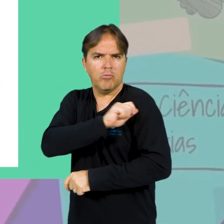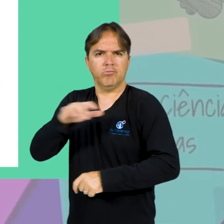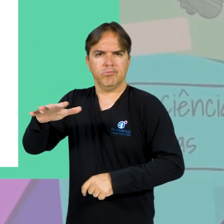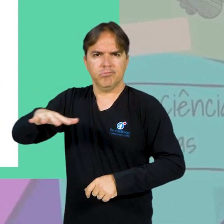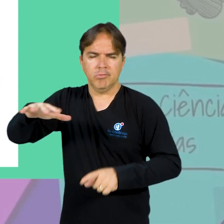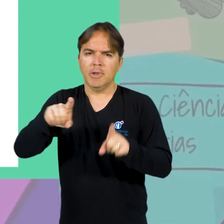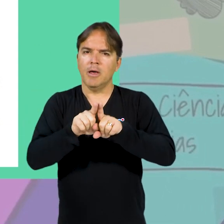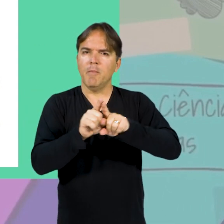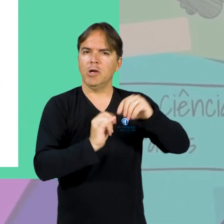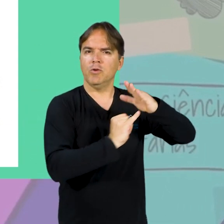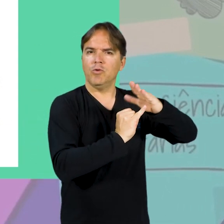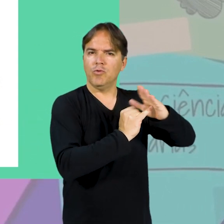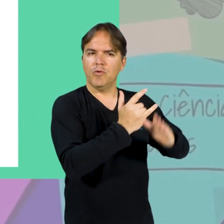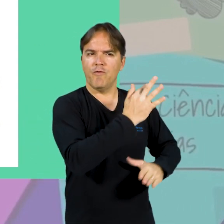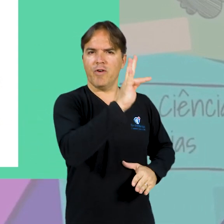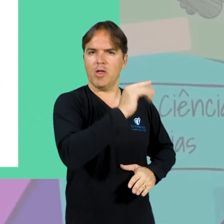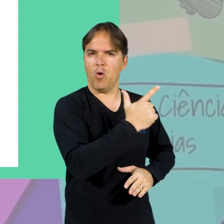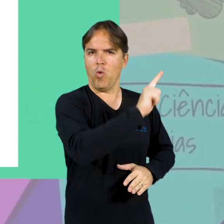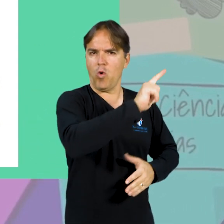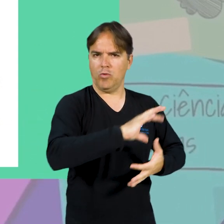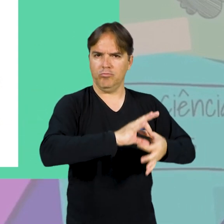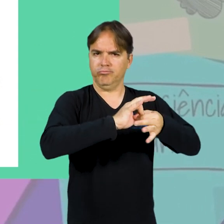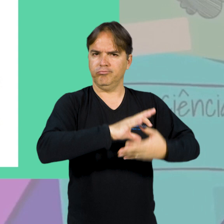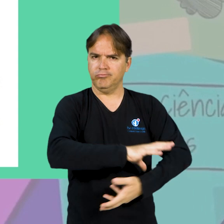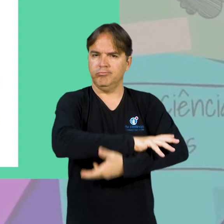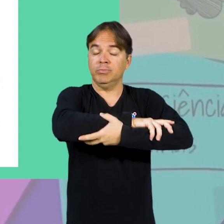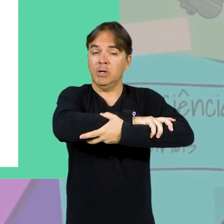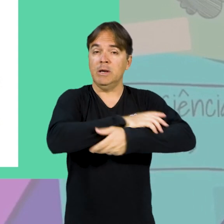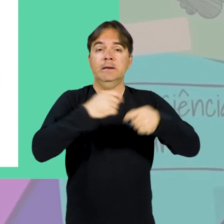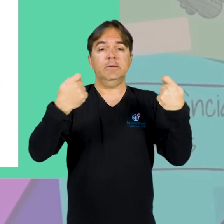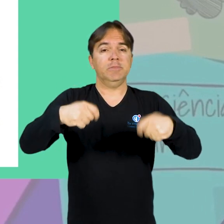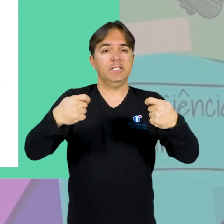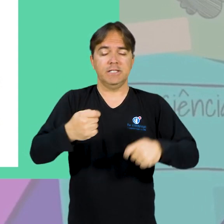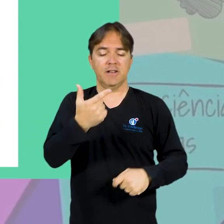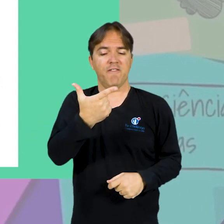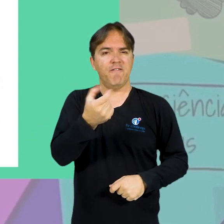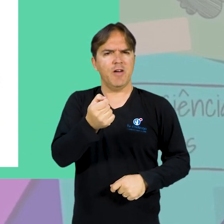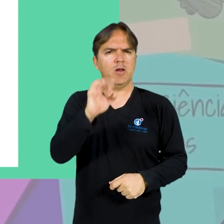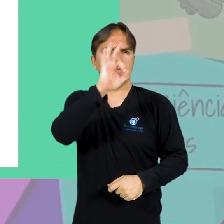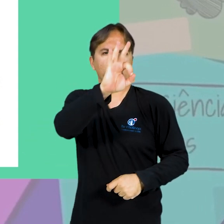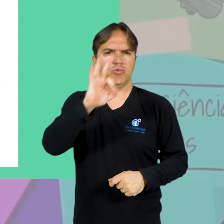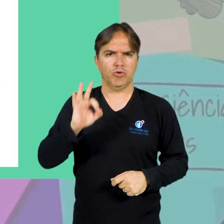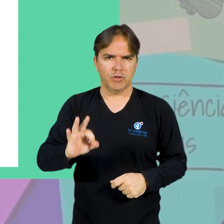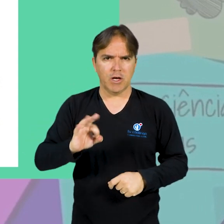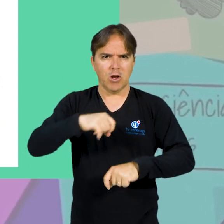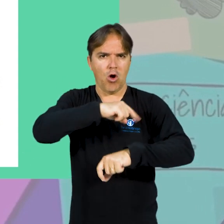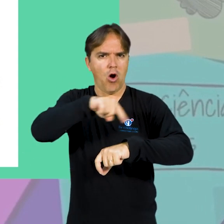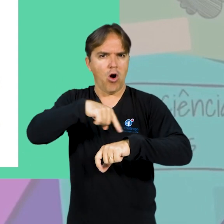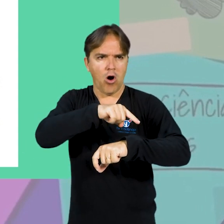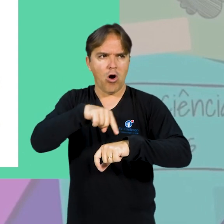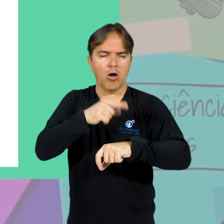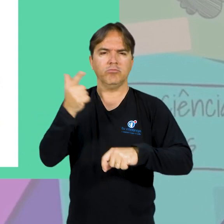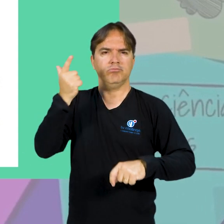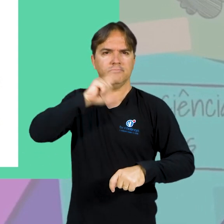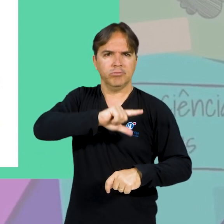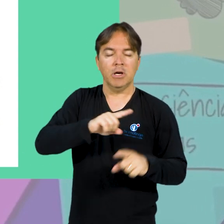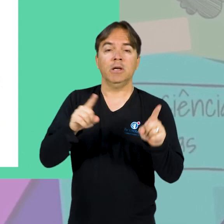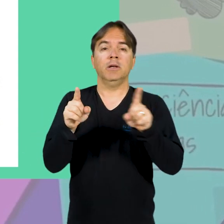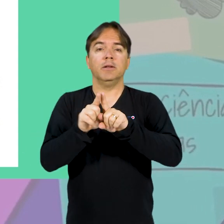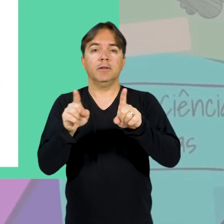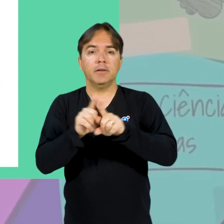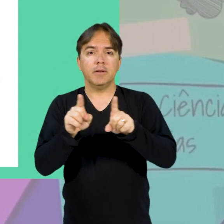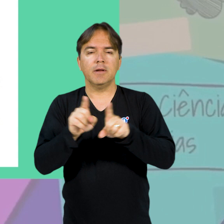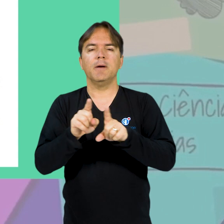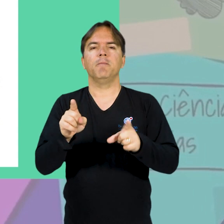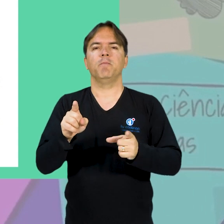conveniadas, que tenham concluído no mínimo 20% da carga horária exigida para integralização curricular